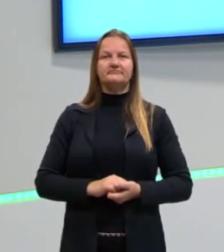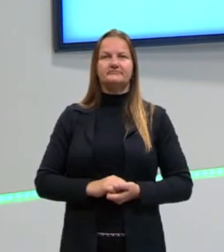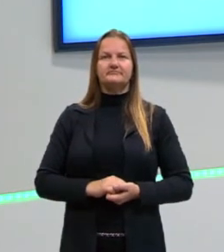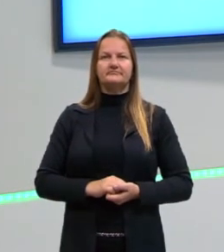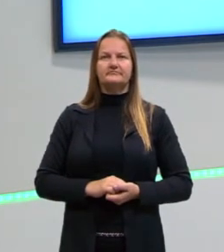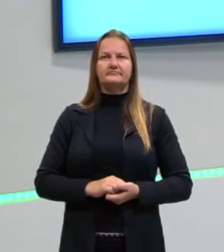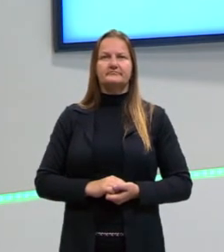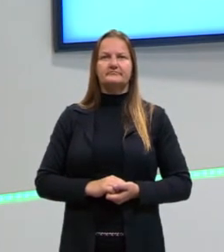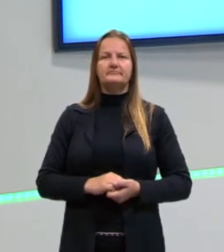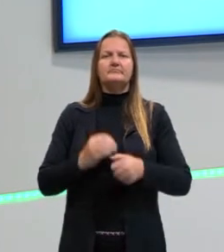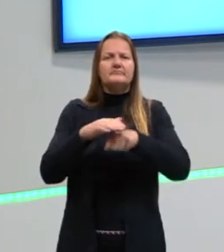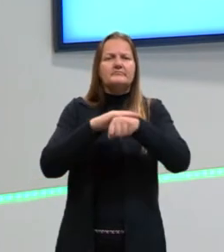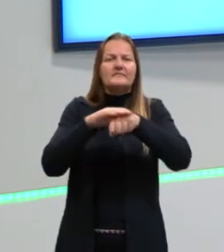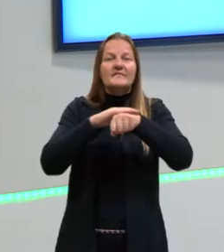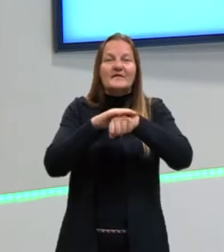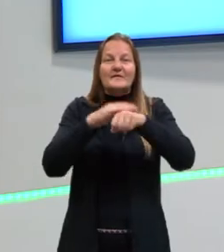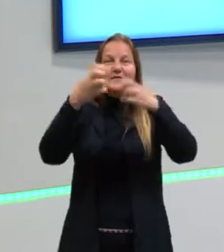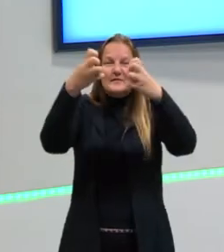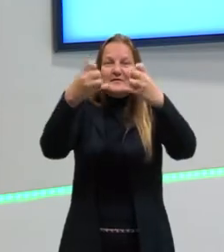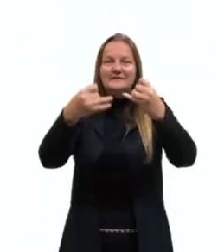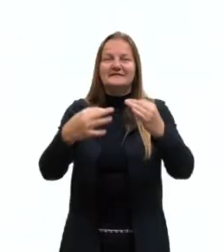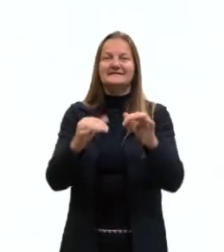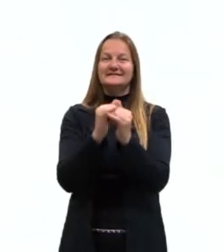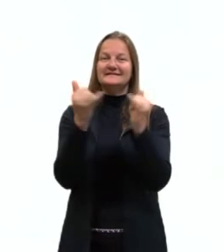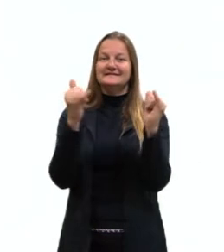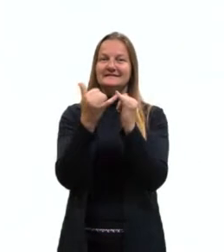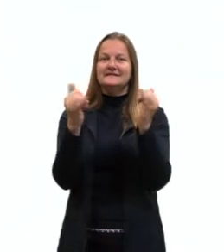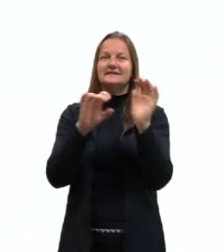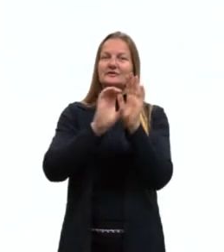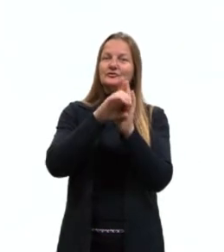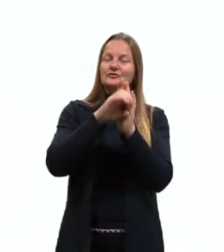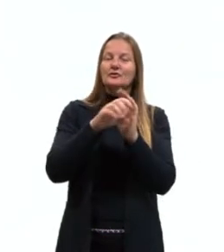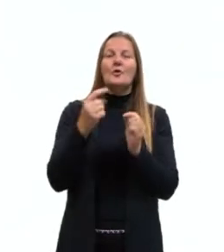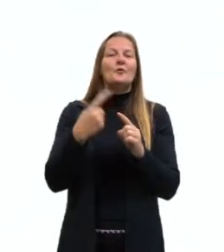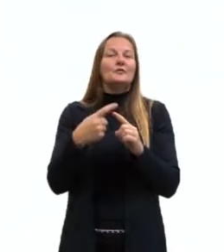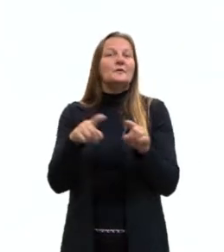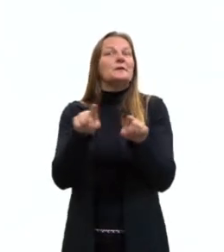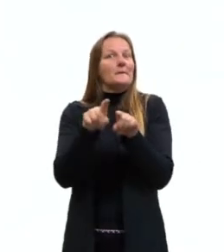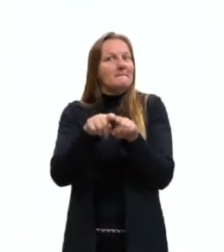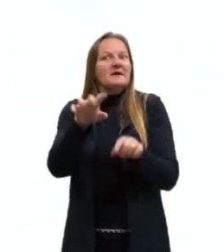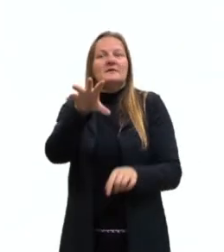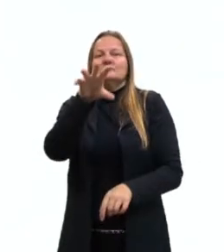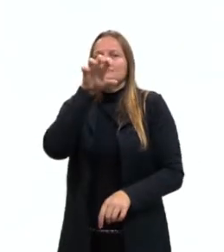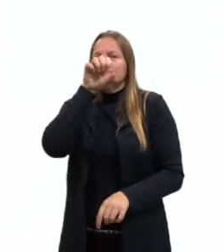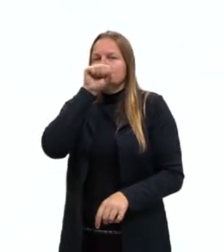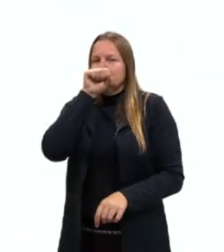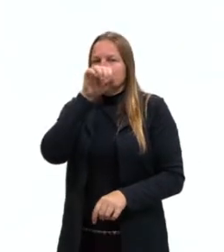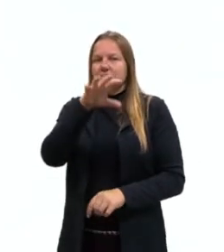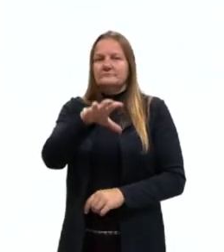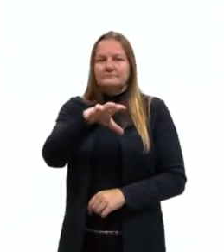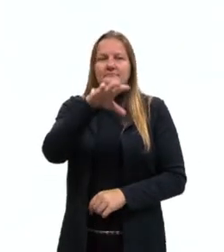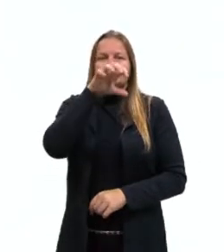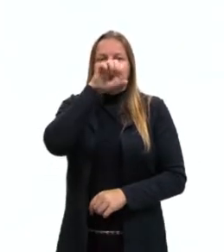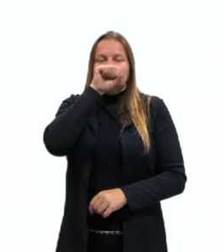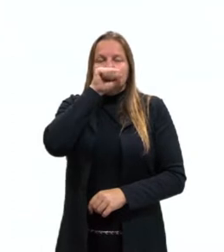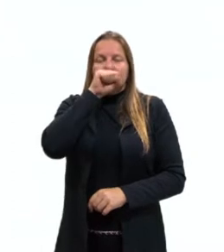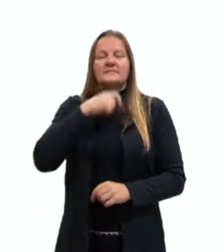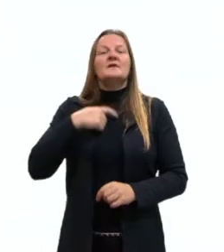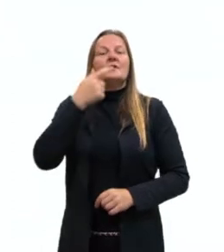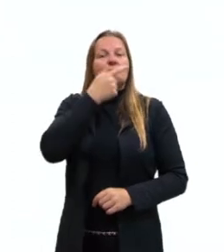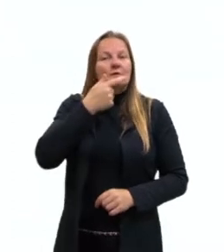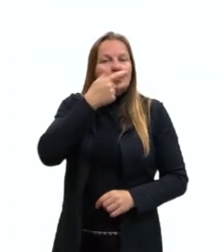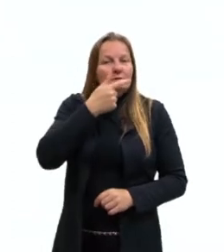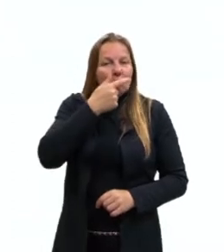Bom, falando em energia, a gente não pode deixar de falar de respiração, que também é uma fonte de energia. Assim como a glicose,